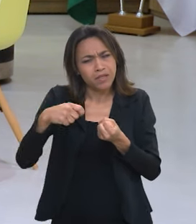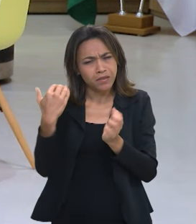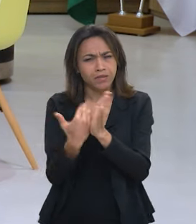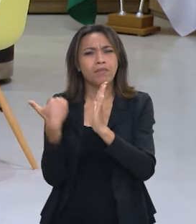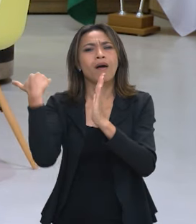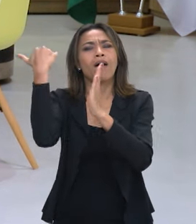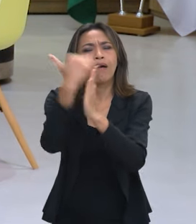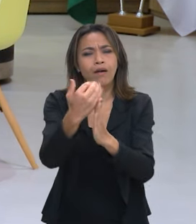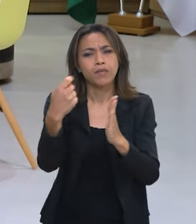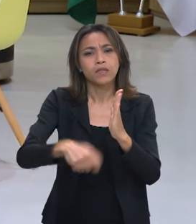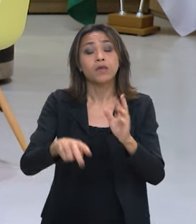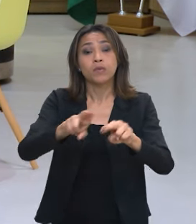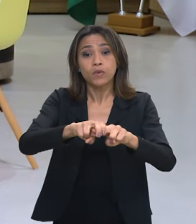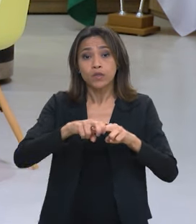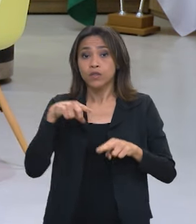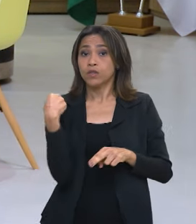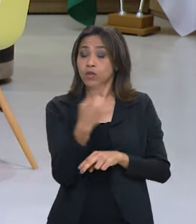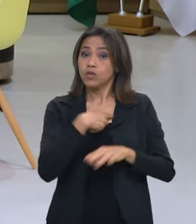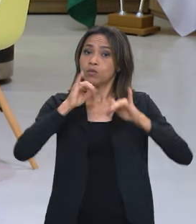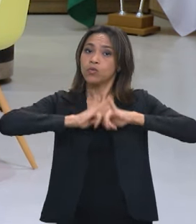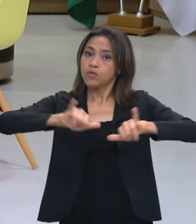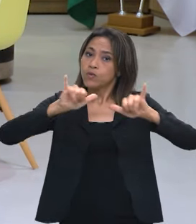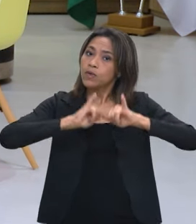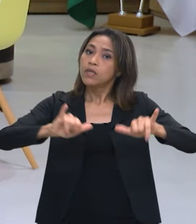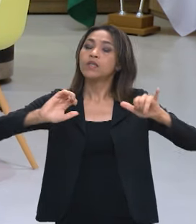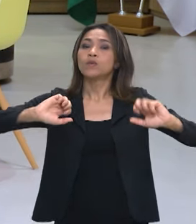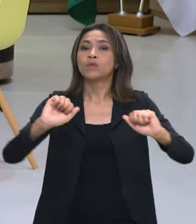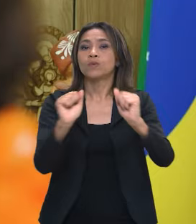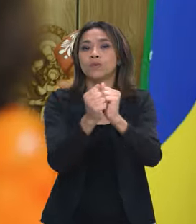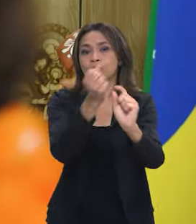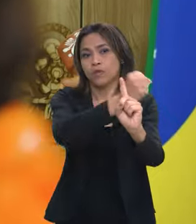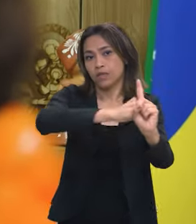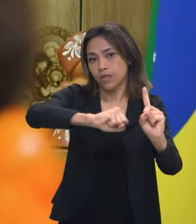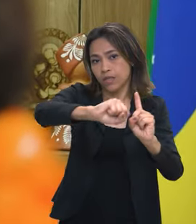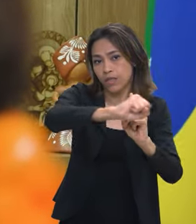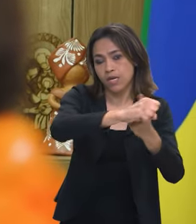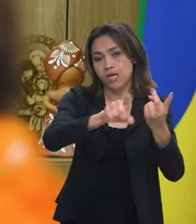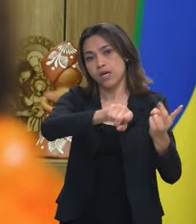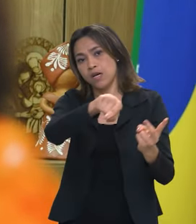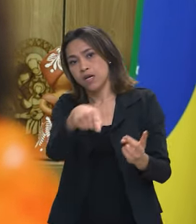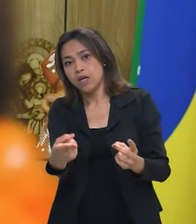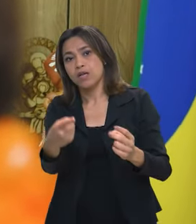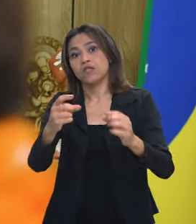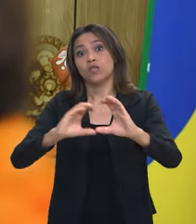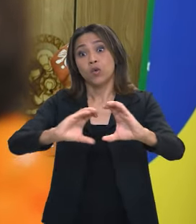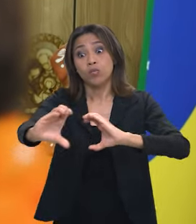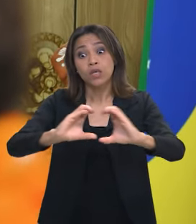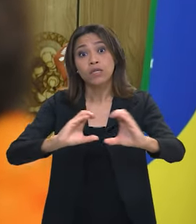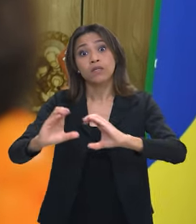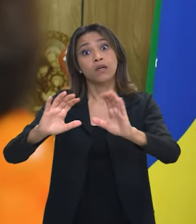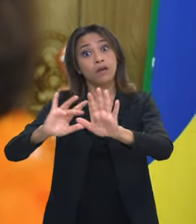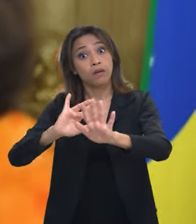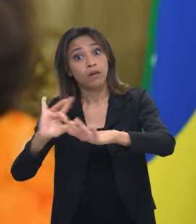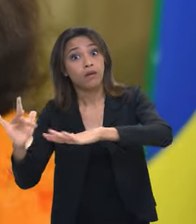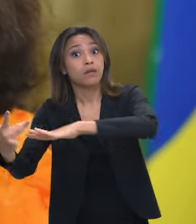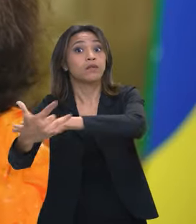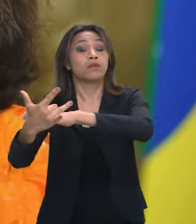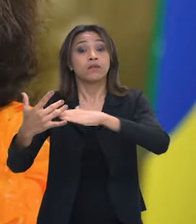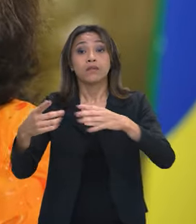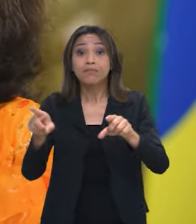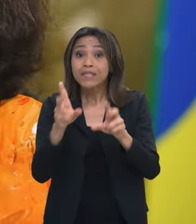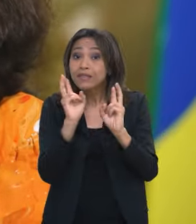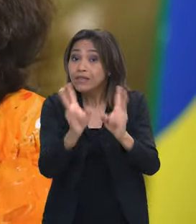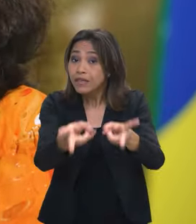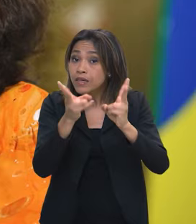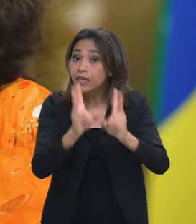isso então estamos fazendo essa campanha junto à sociedade em redes nos meios de comunicação mas também